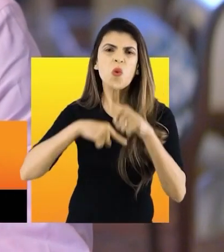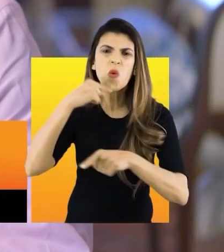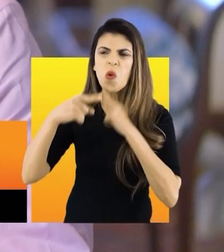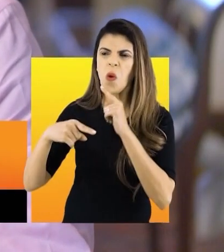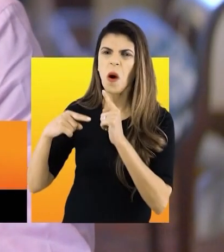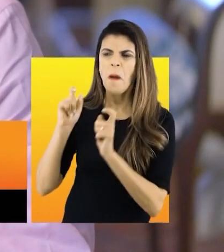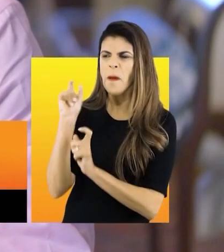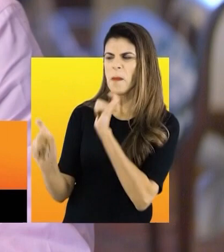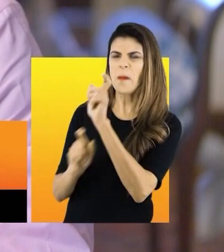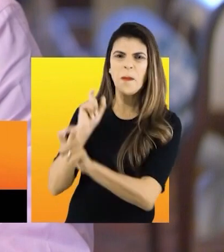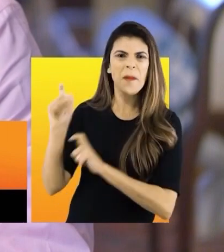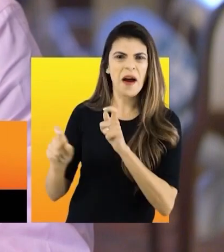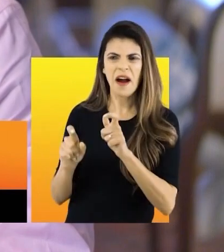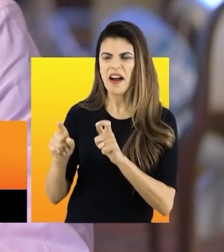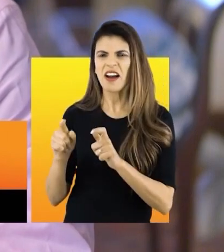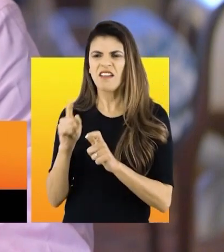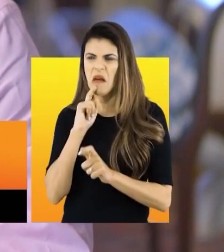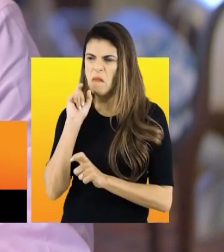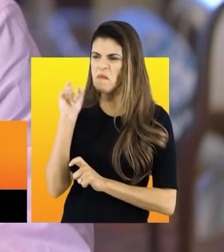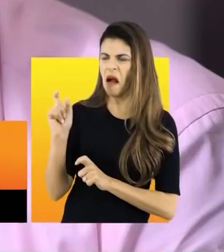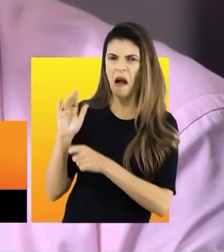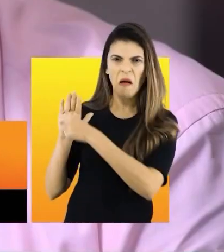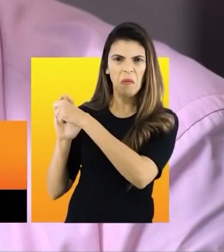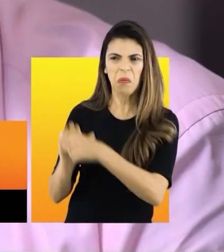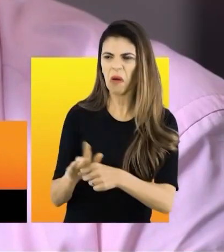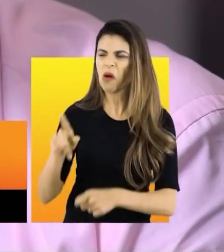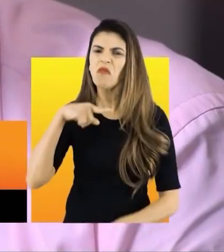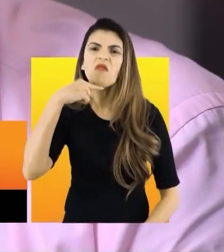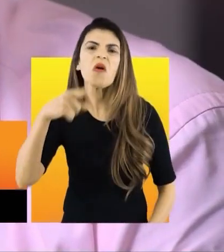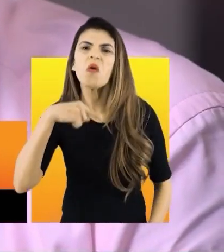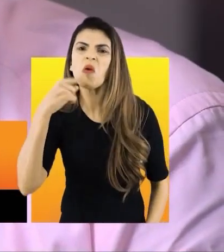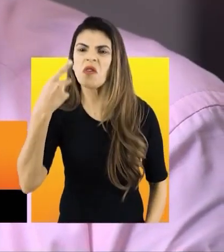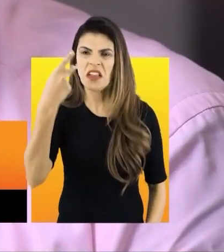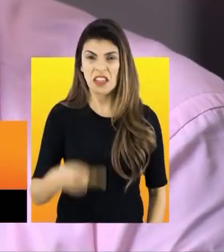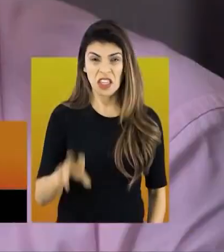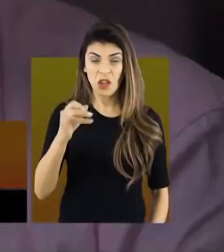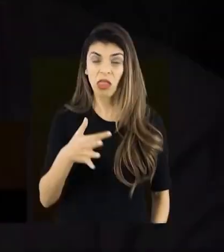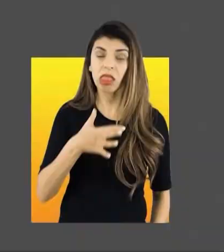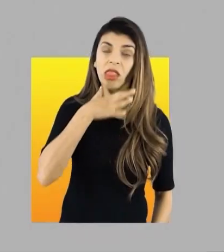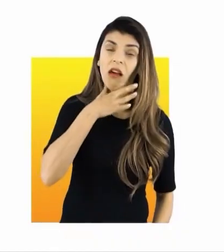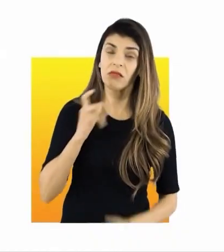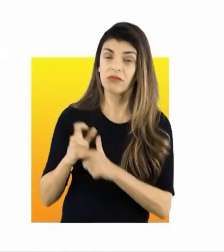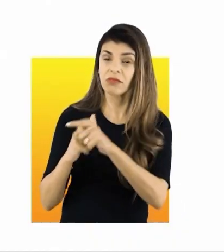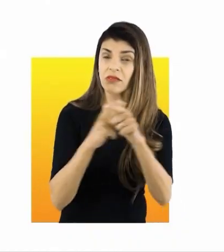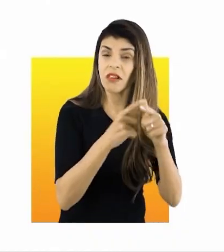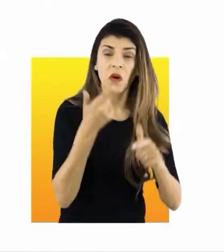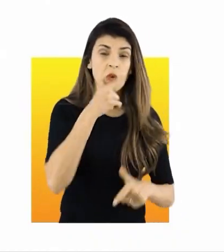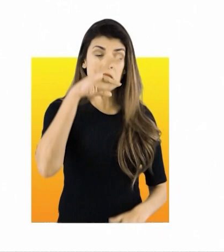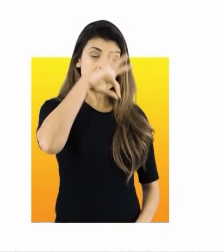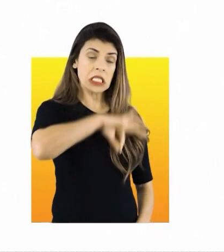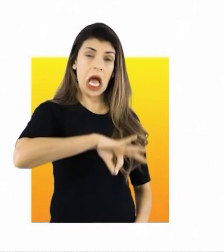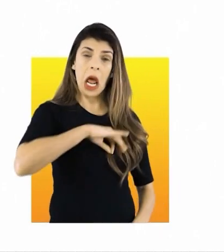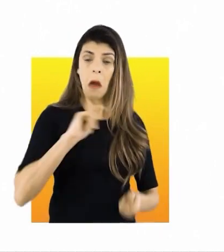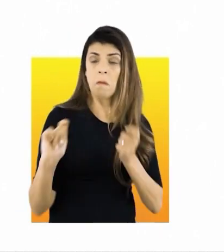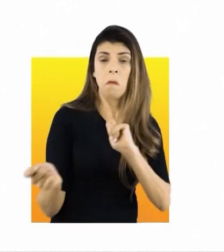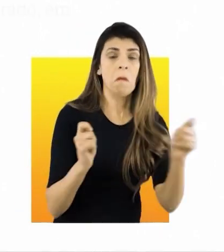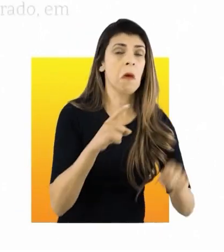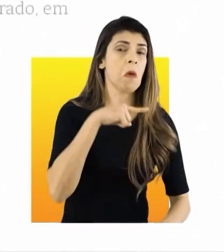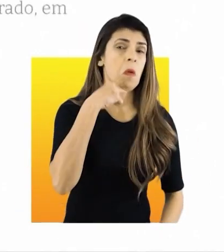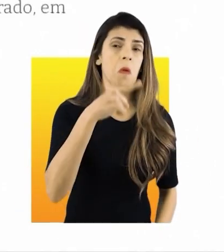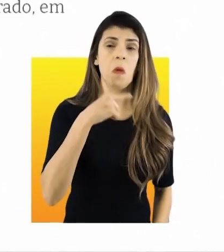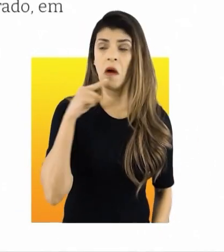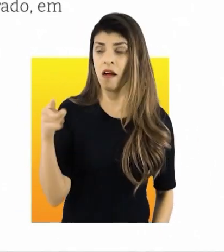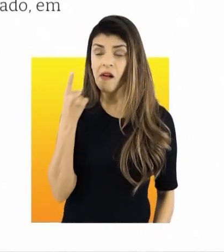desde comentários jocosos não vai conseguir tirar o Rio da situação não vai pagar salário não vai